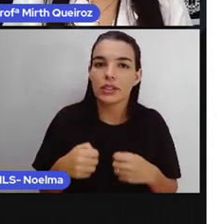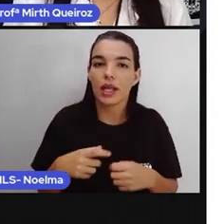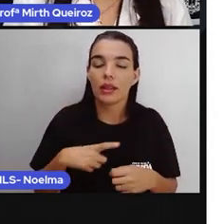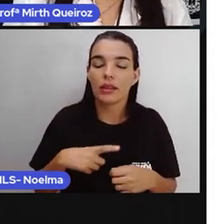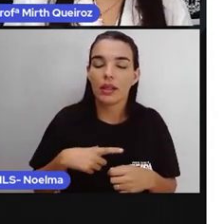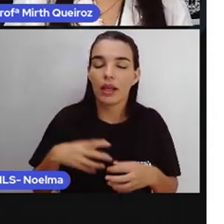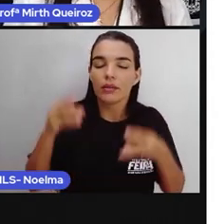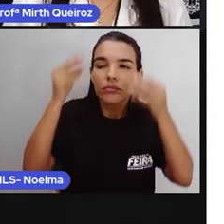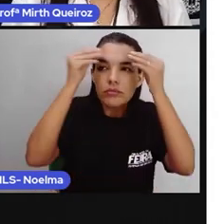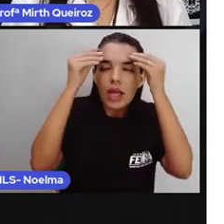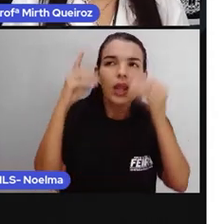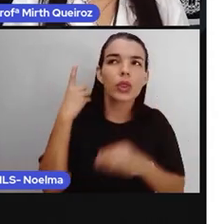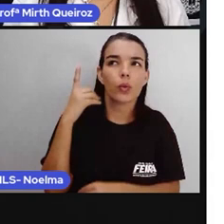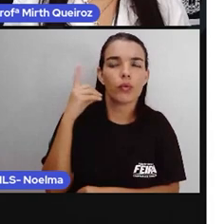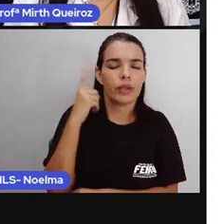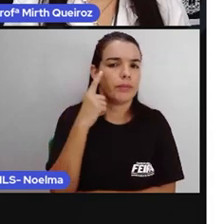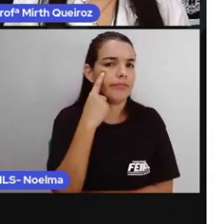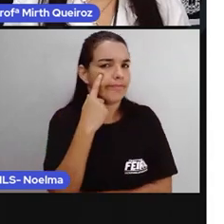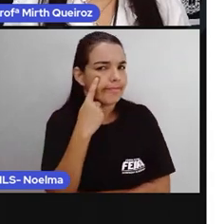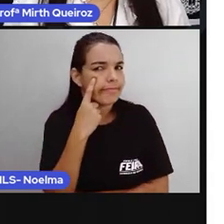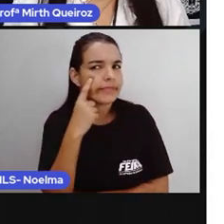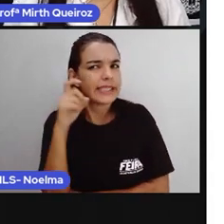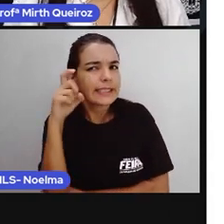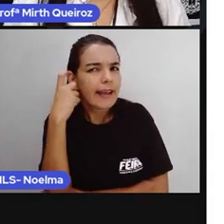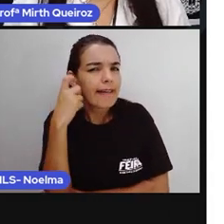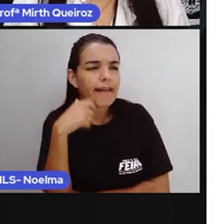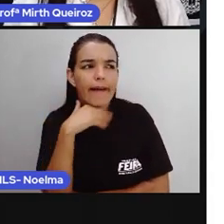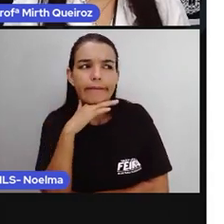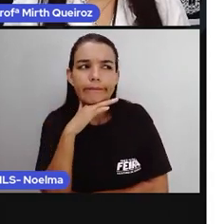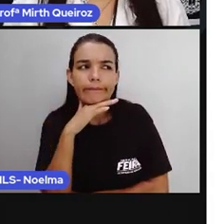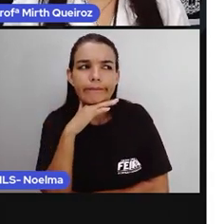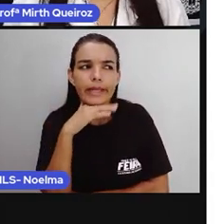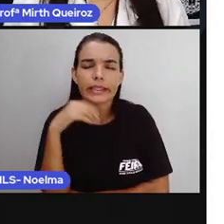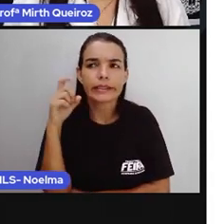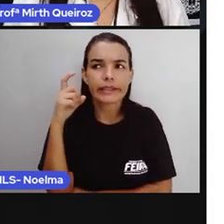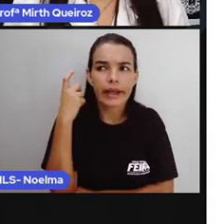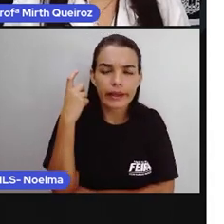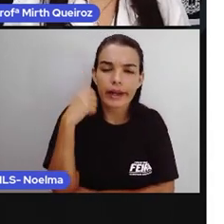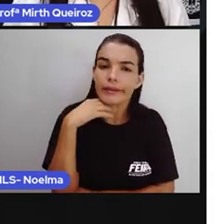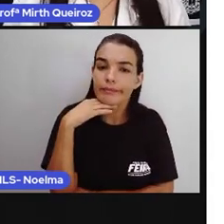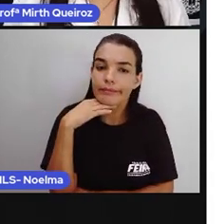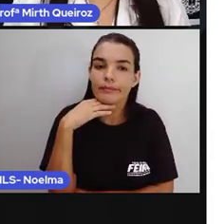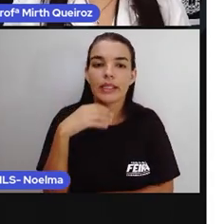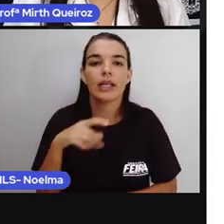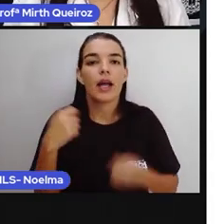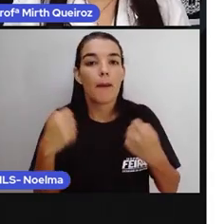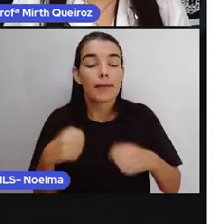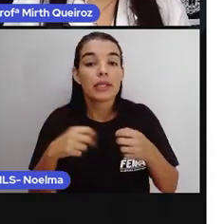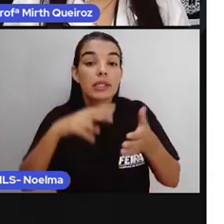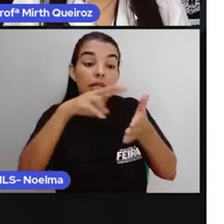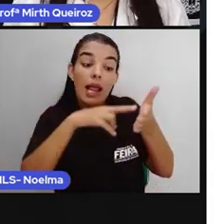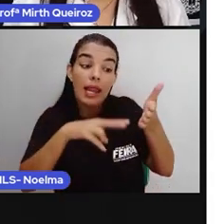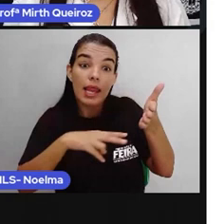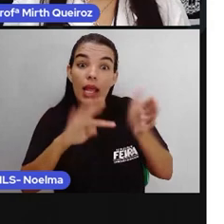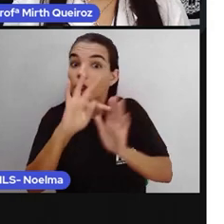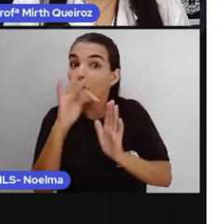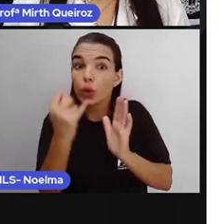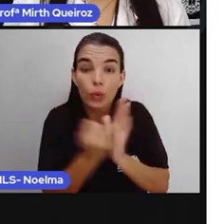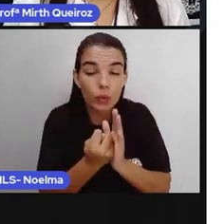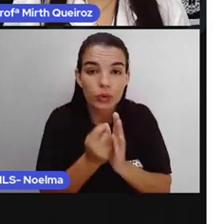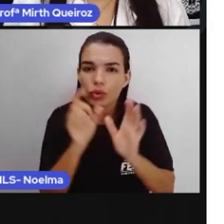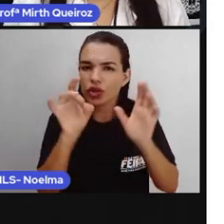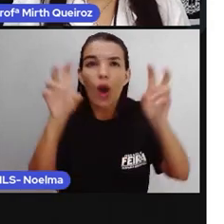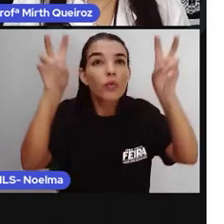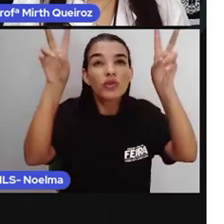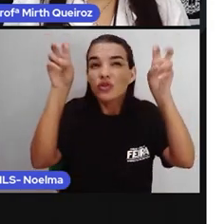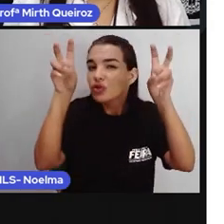ser cético. Tem que duvidar um pouquinho quando a gente vê esse tipo de notícia. Leia a notícia completa, não só a manchete.